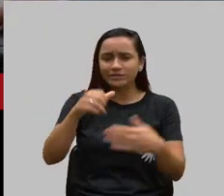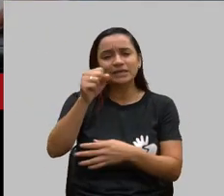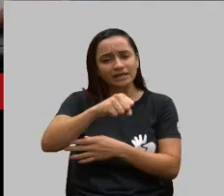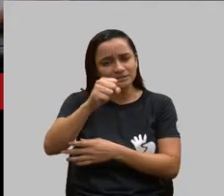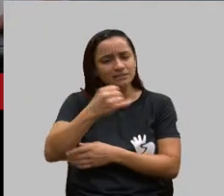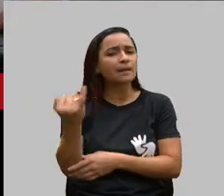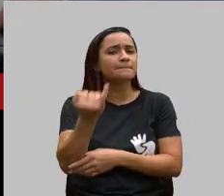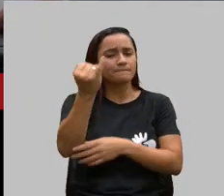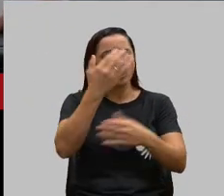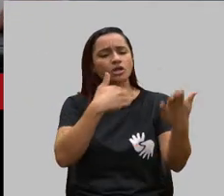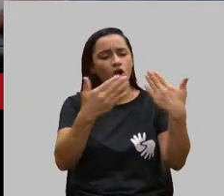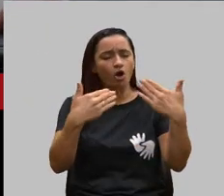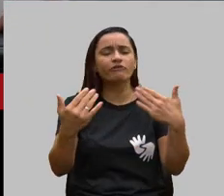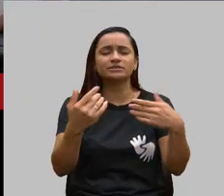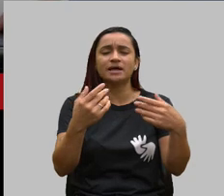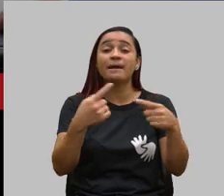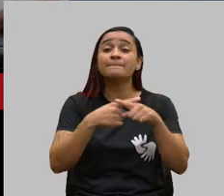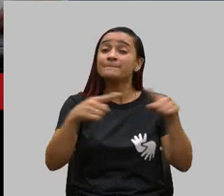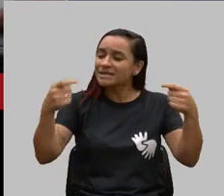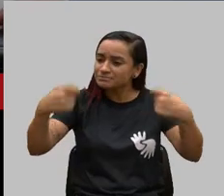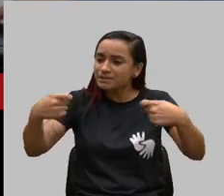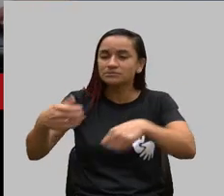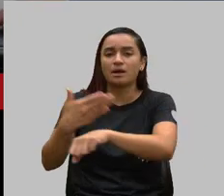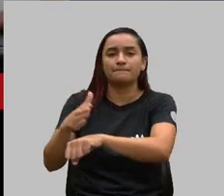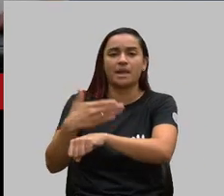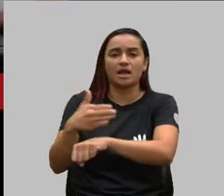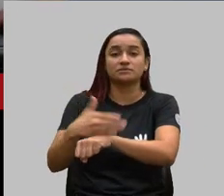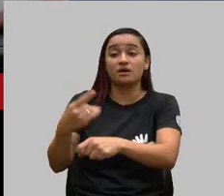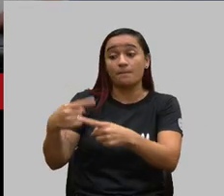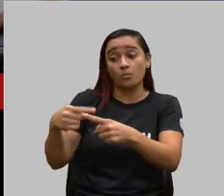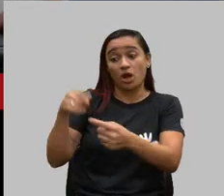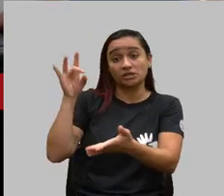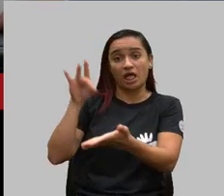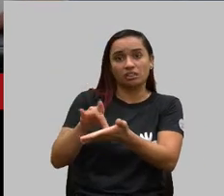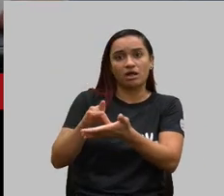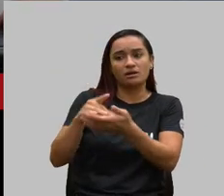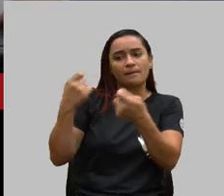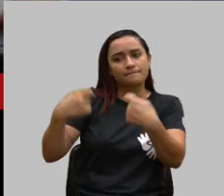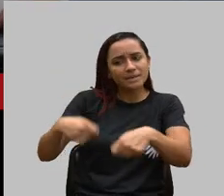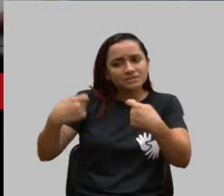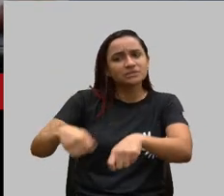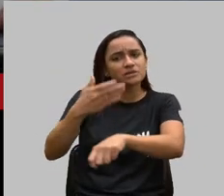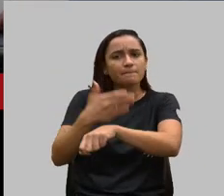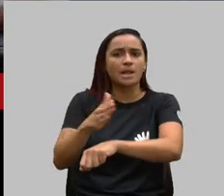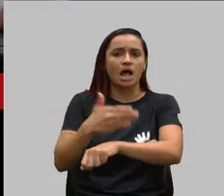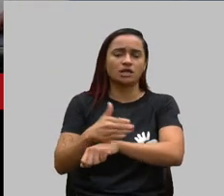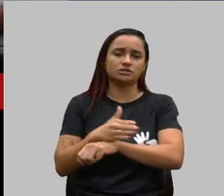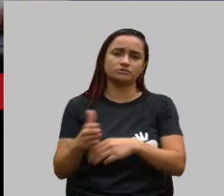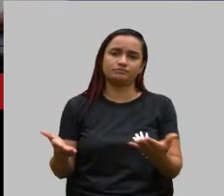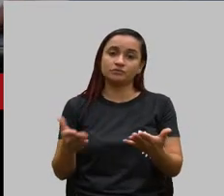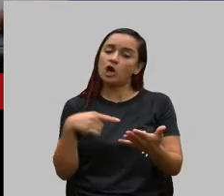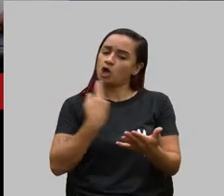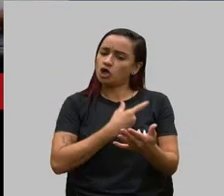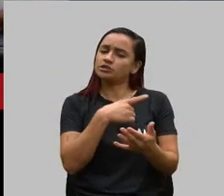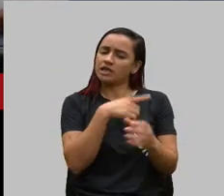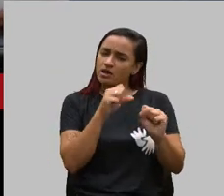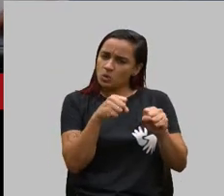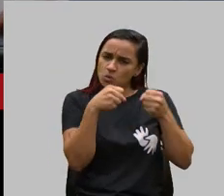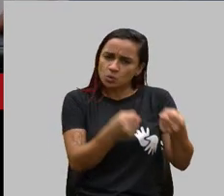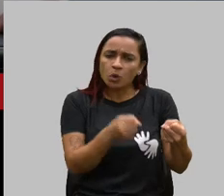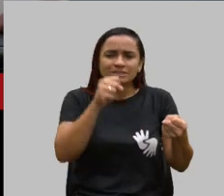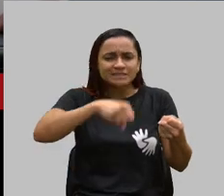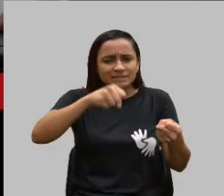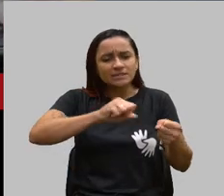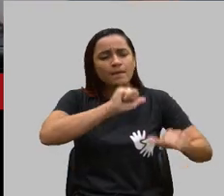gente tem que fazer que essa realidade que o doutor Marcelo falou, ela se concretize. Então, gente tem força, sim, para mudar a legislação, para